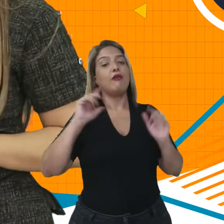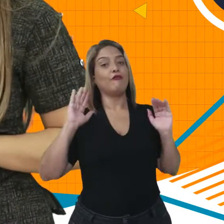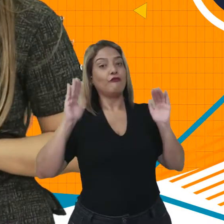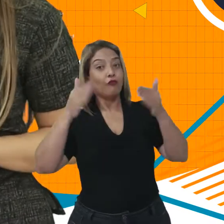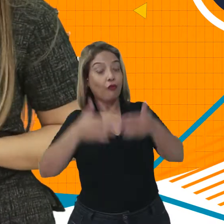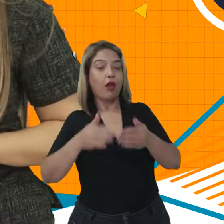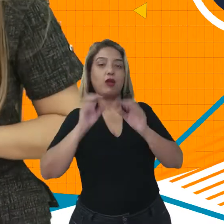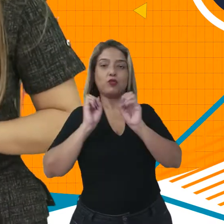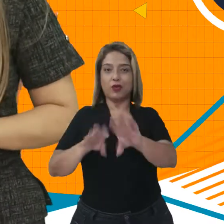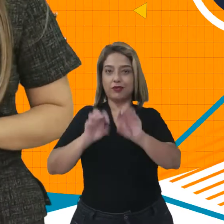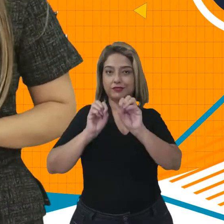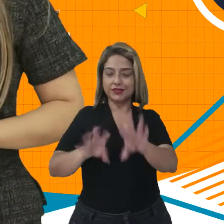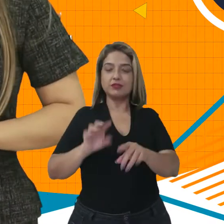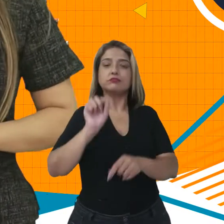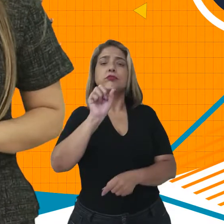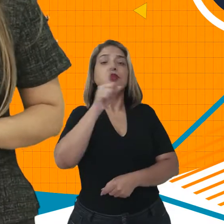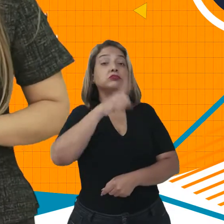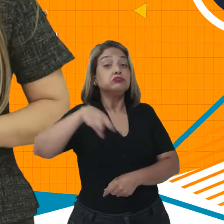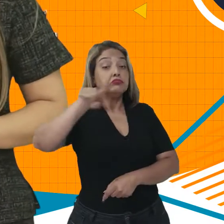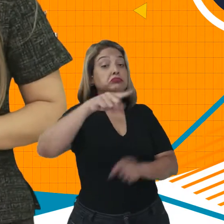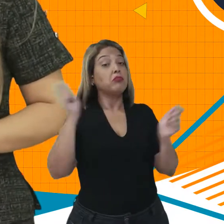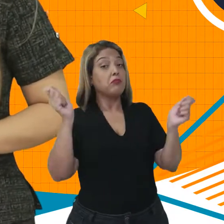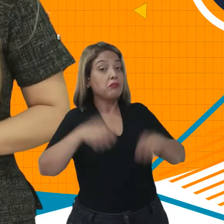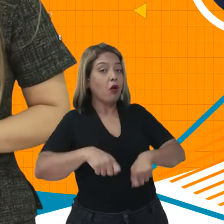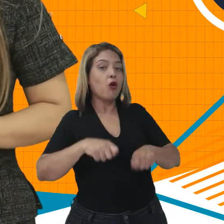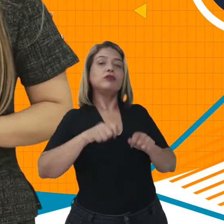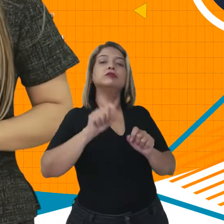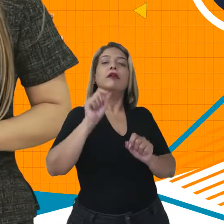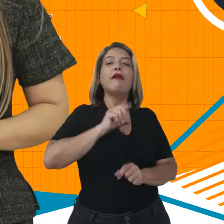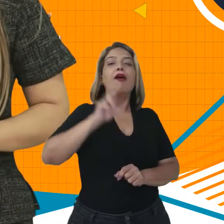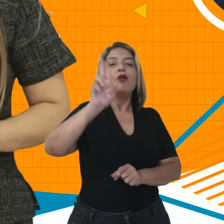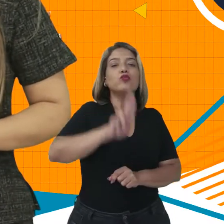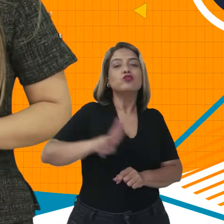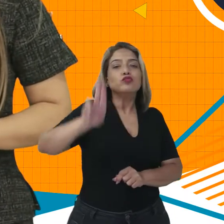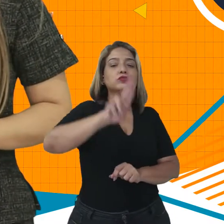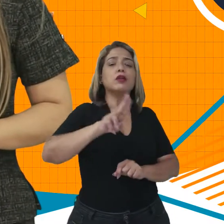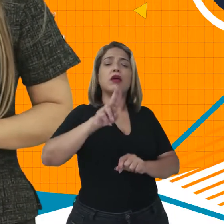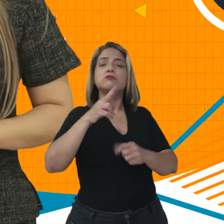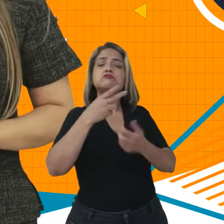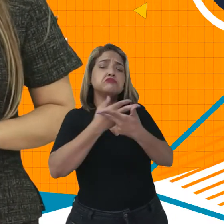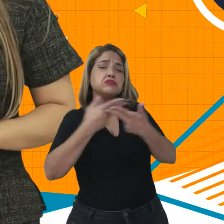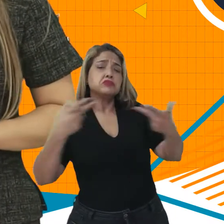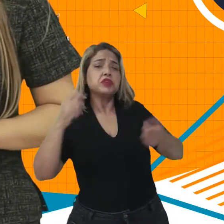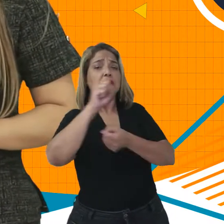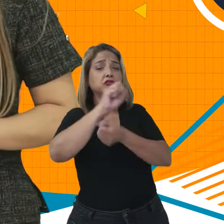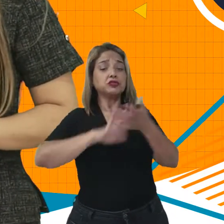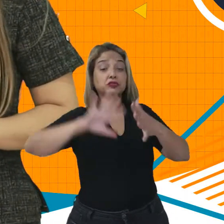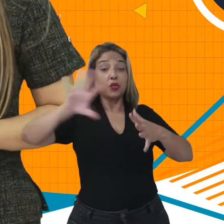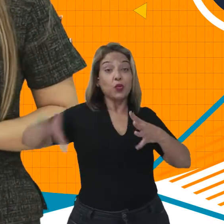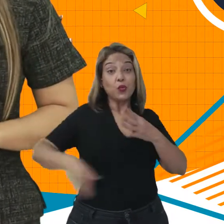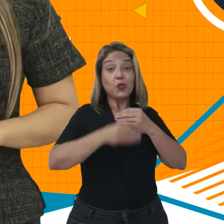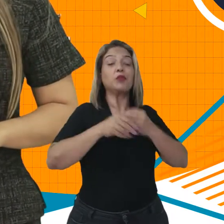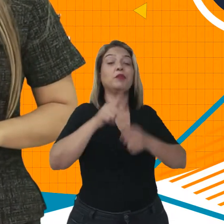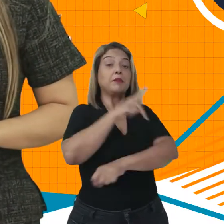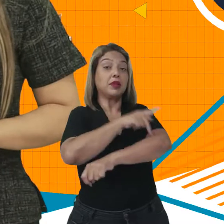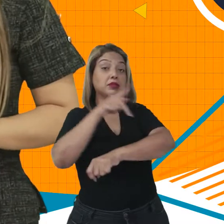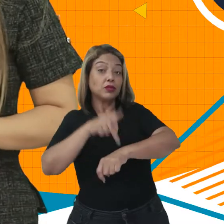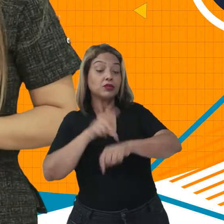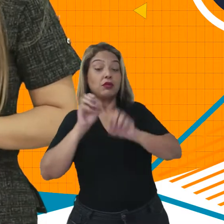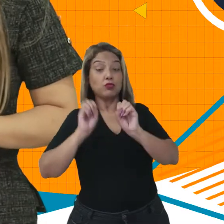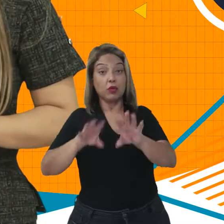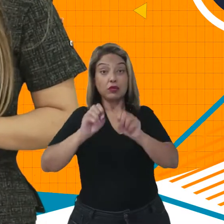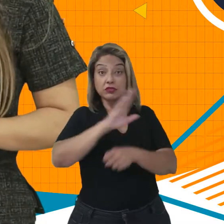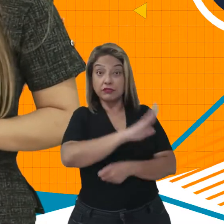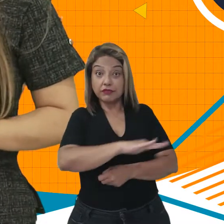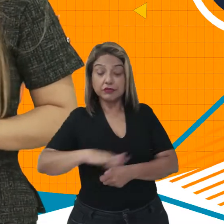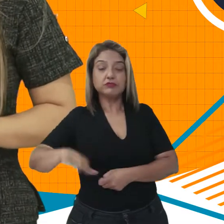Conexão Escola você tem acesso a vídeos, animações e a outros recursos destinados à educação, para serem usados